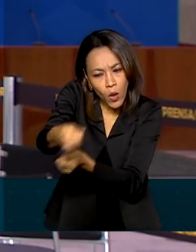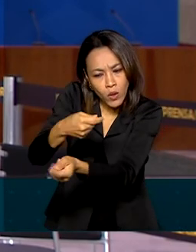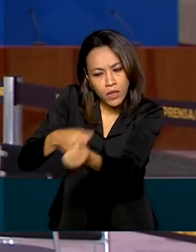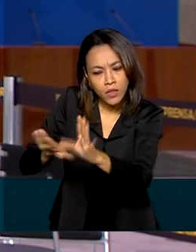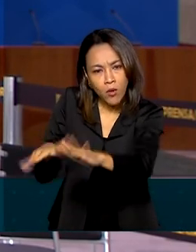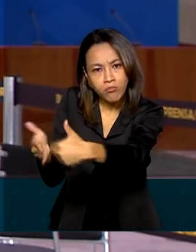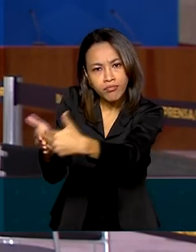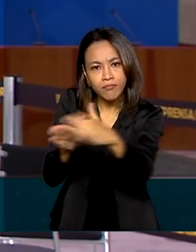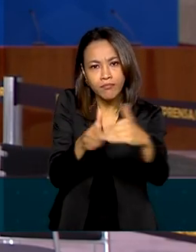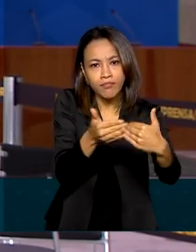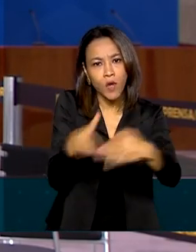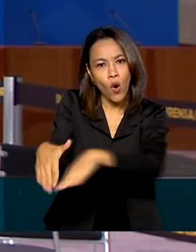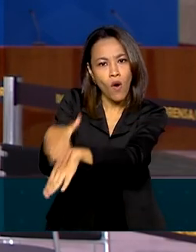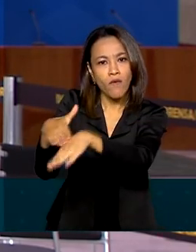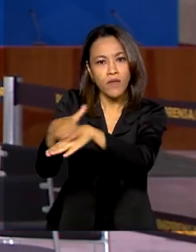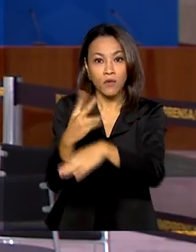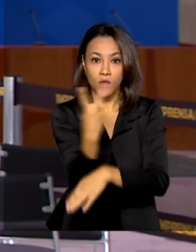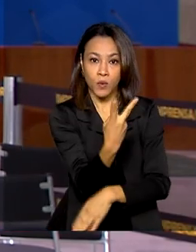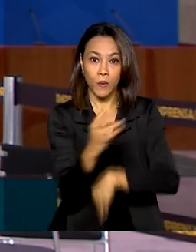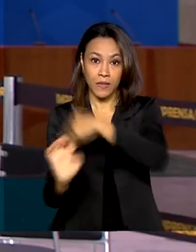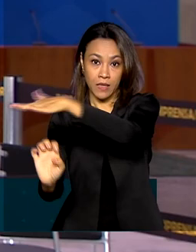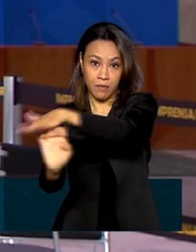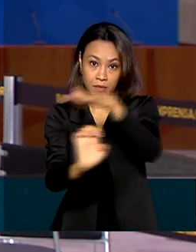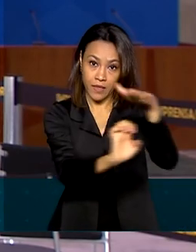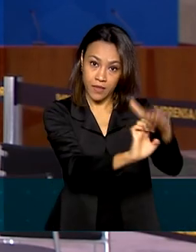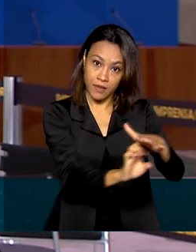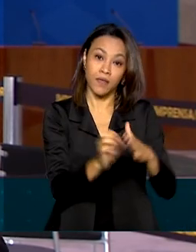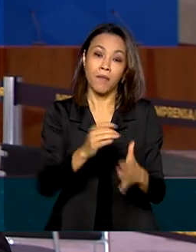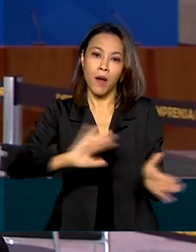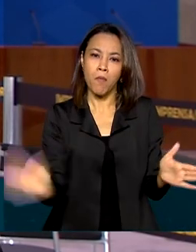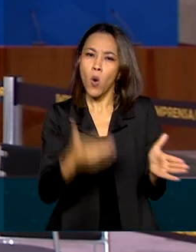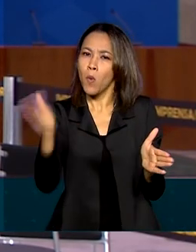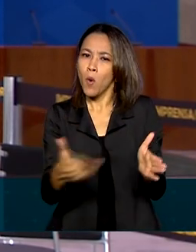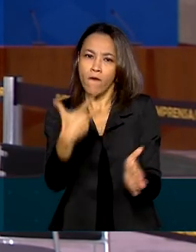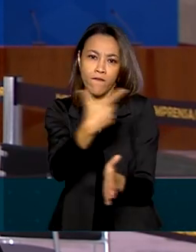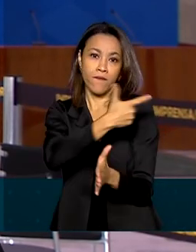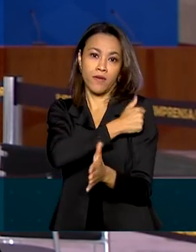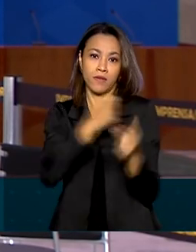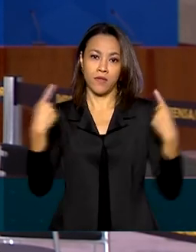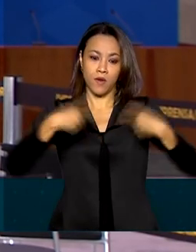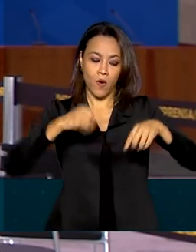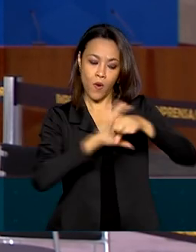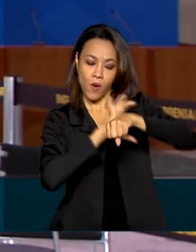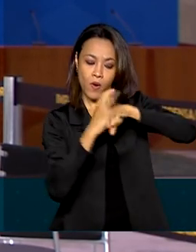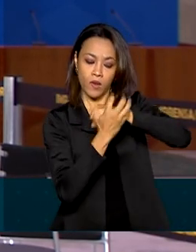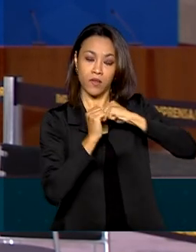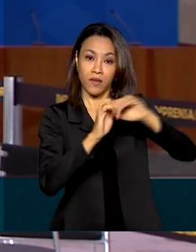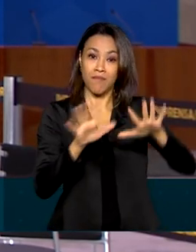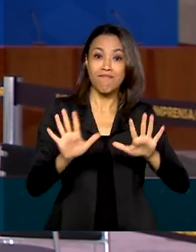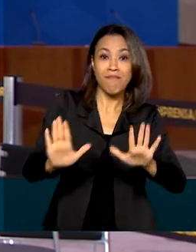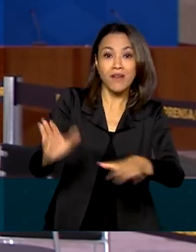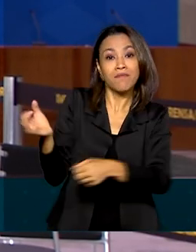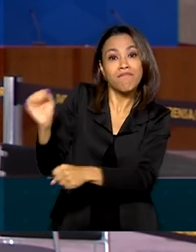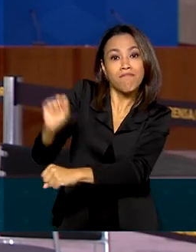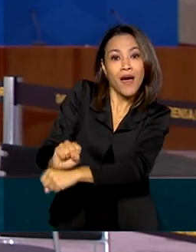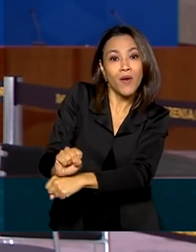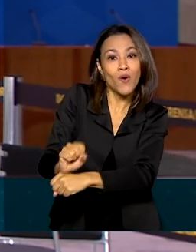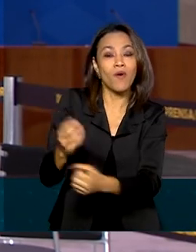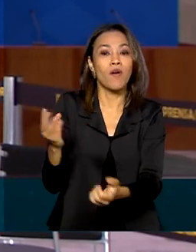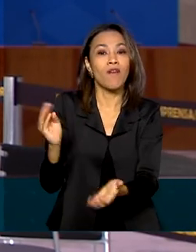e a Janssen para a aquisição de vacinas contra o Covid-19, mas que essas negociações estão emperradas por falta de